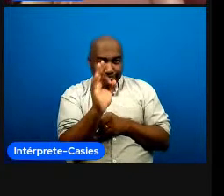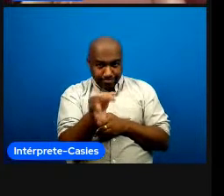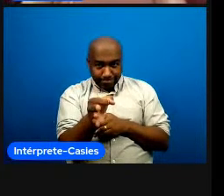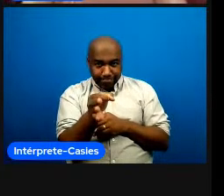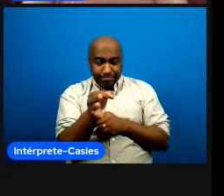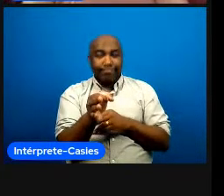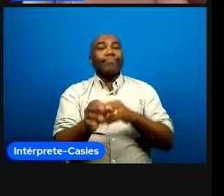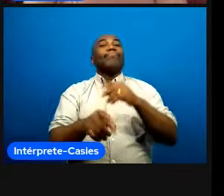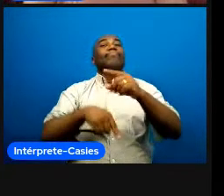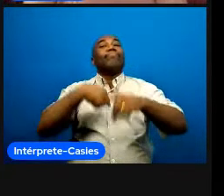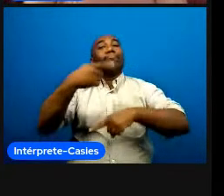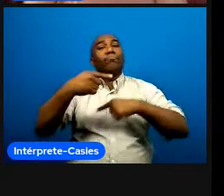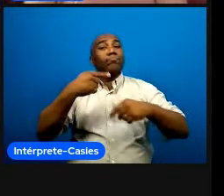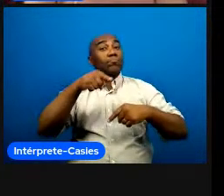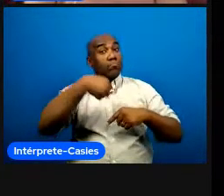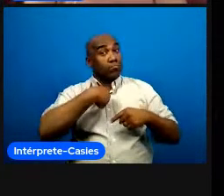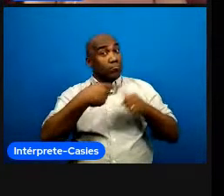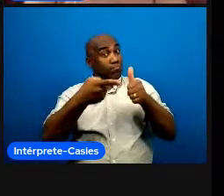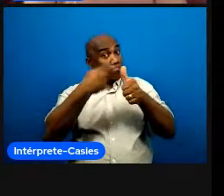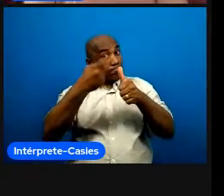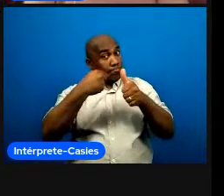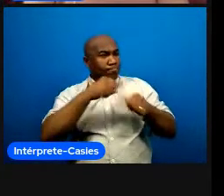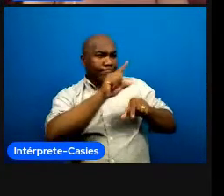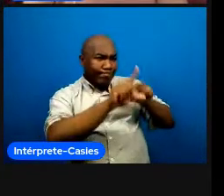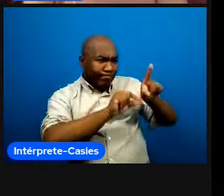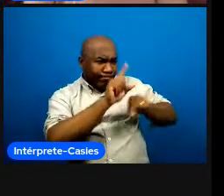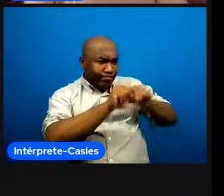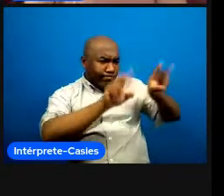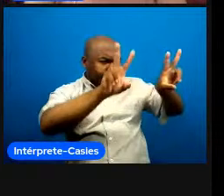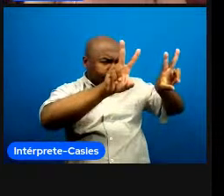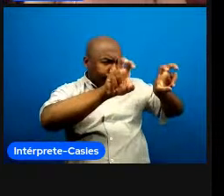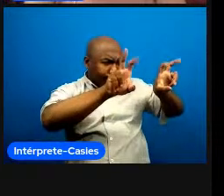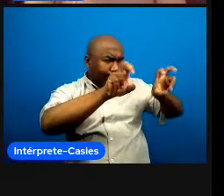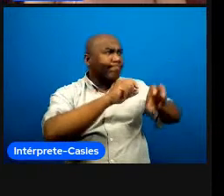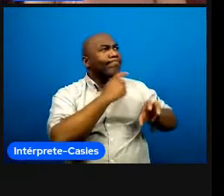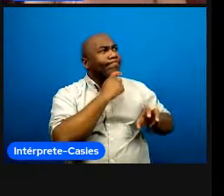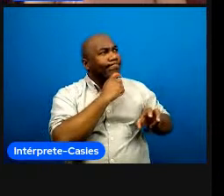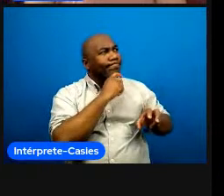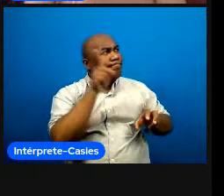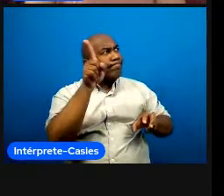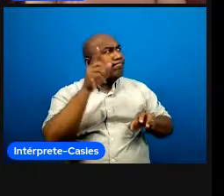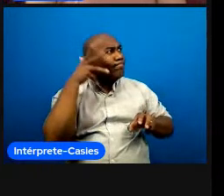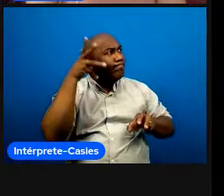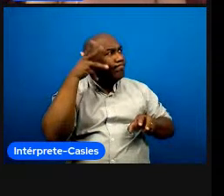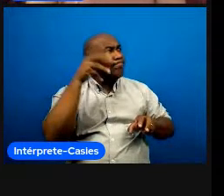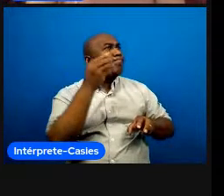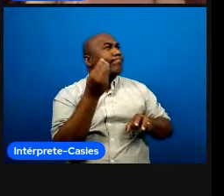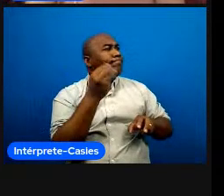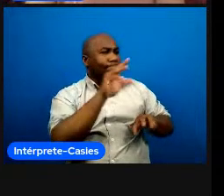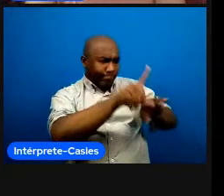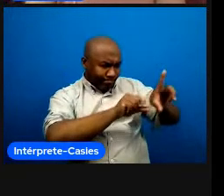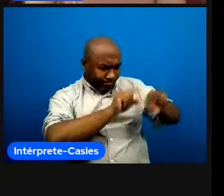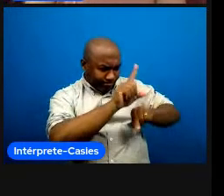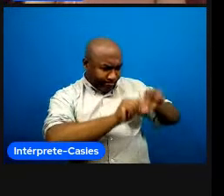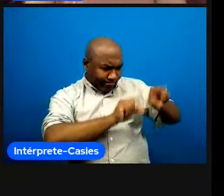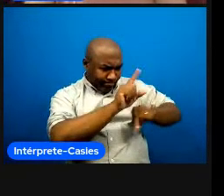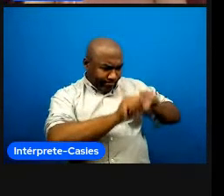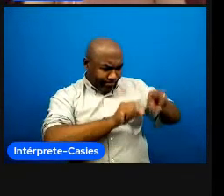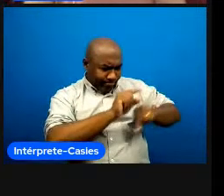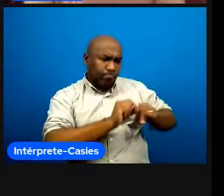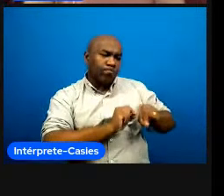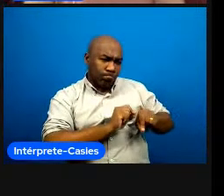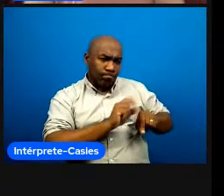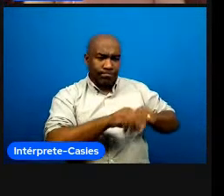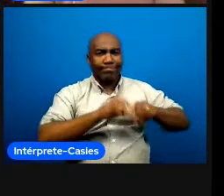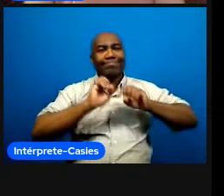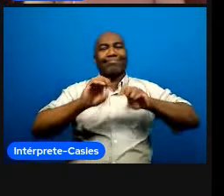dentro desse tema que eu ia trazer pra vocês as situações não mediadas em que não tem ninguém mediando como por